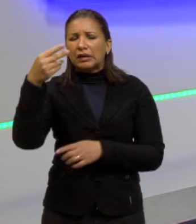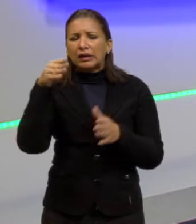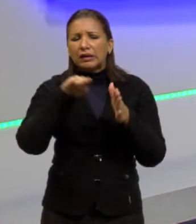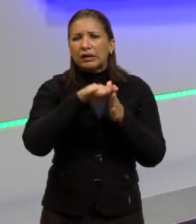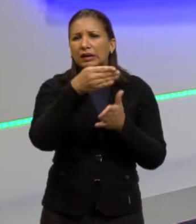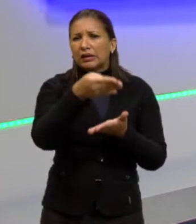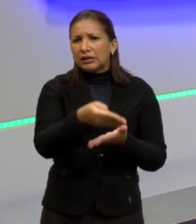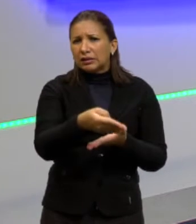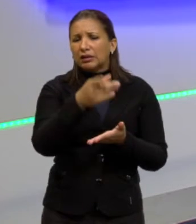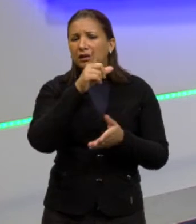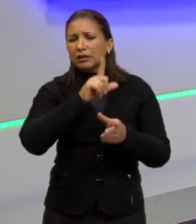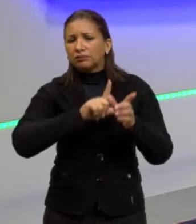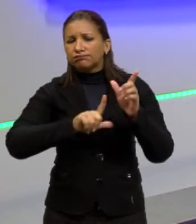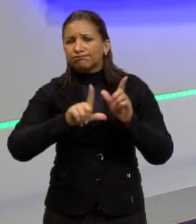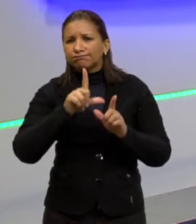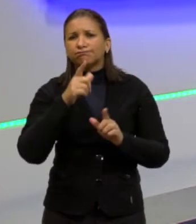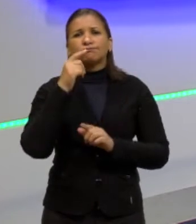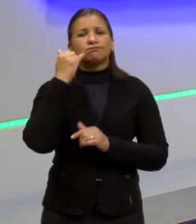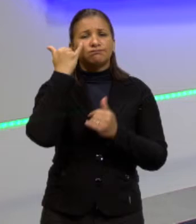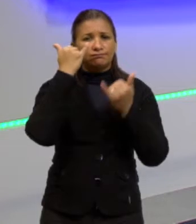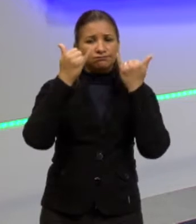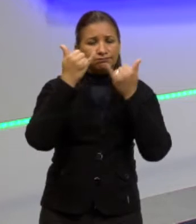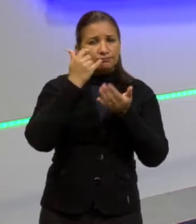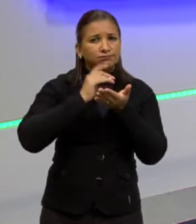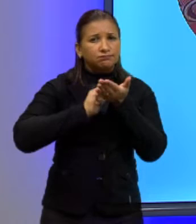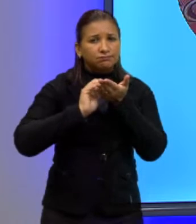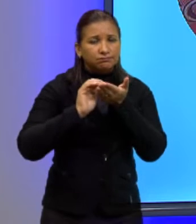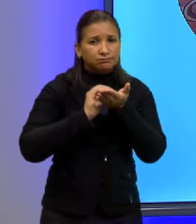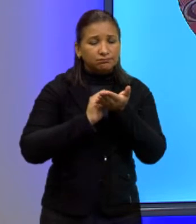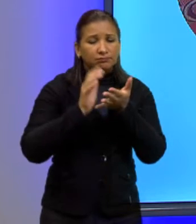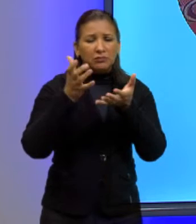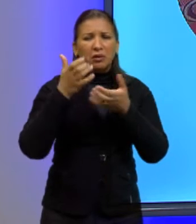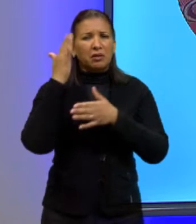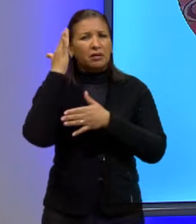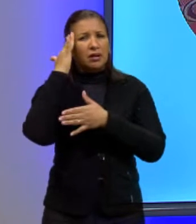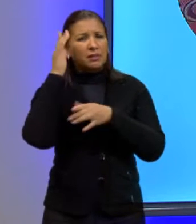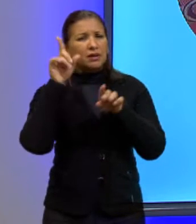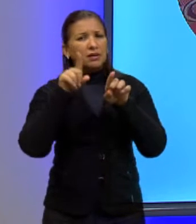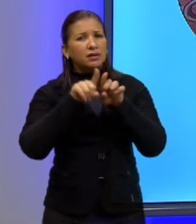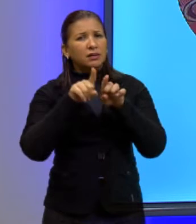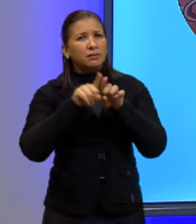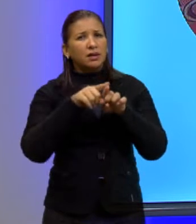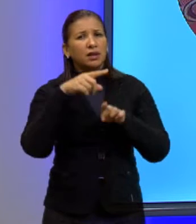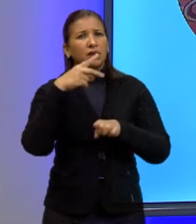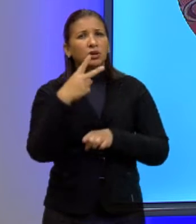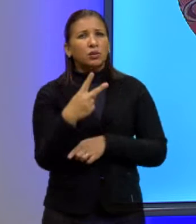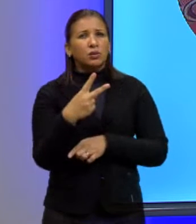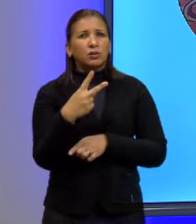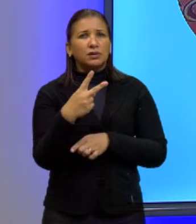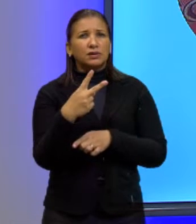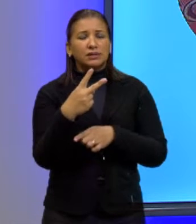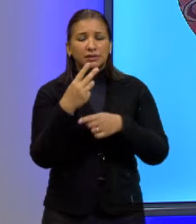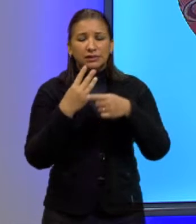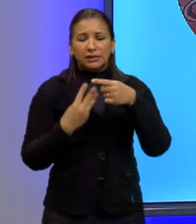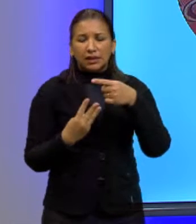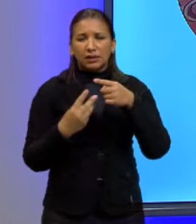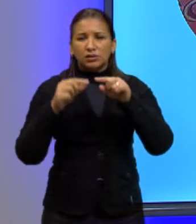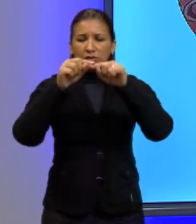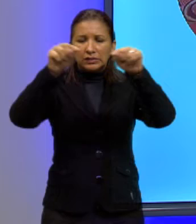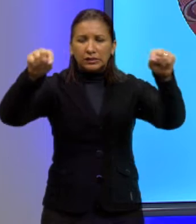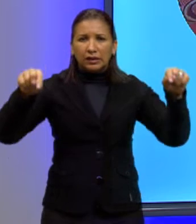eu tenho algumas informações que eu calculei. E aí, eu quero saber ainda que é 2 terços desta área.